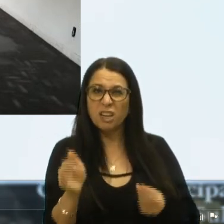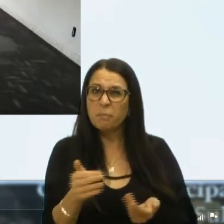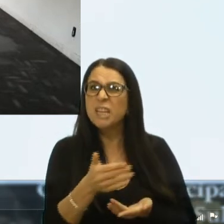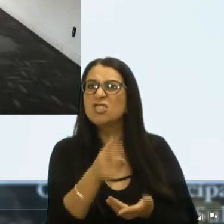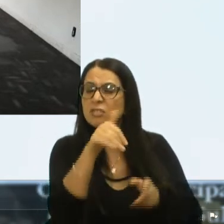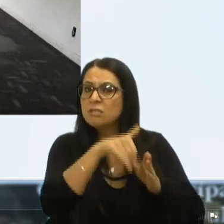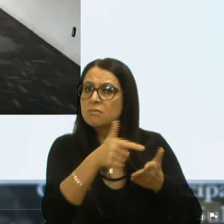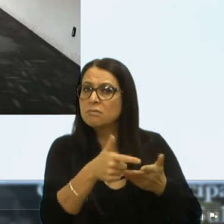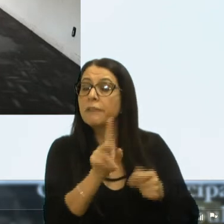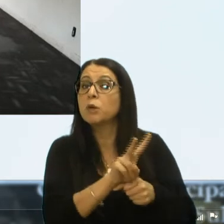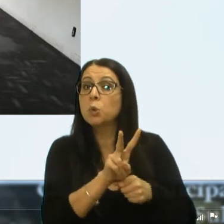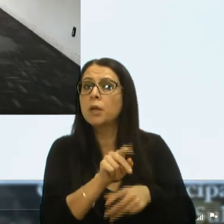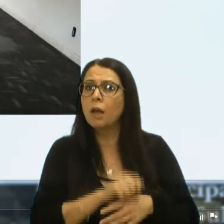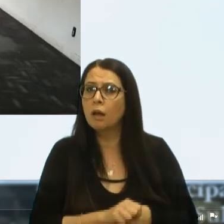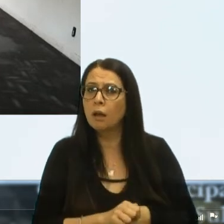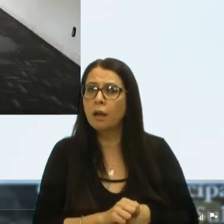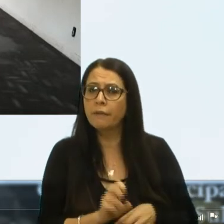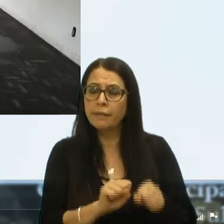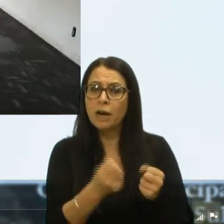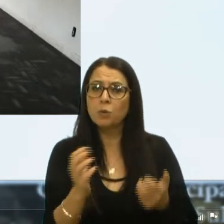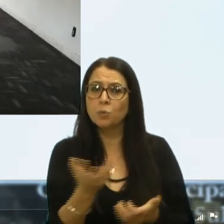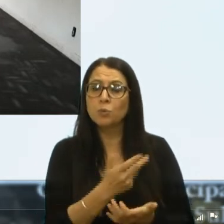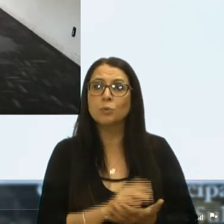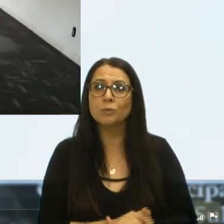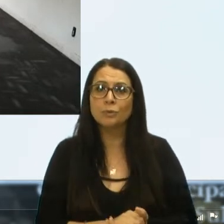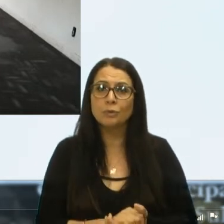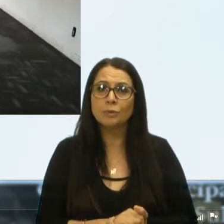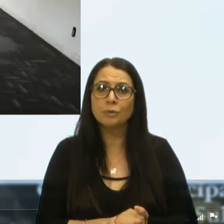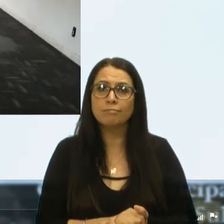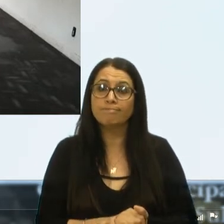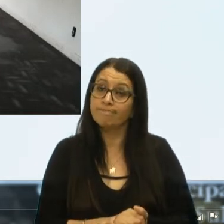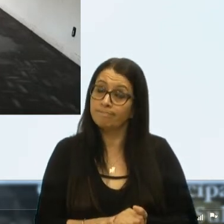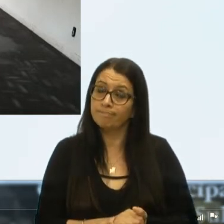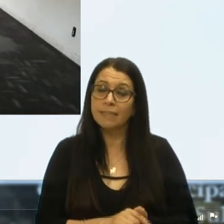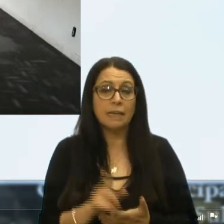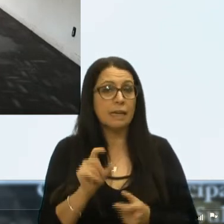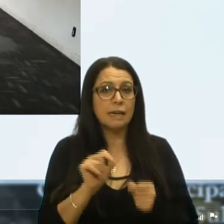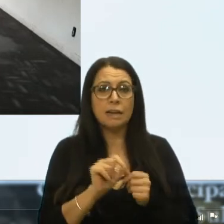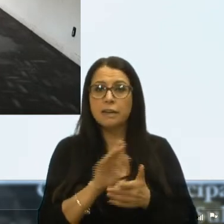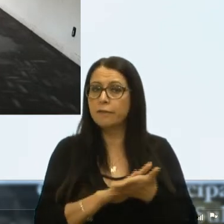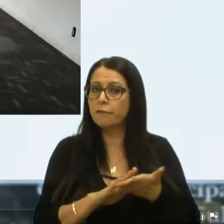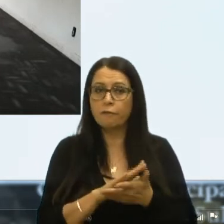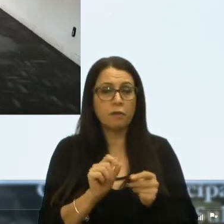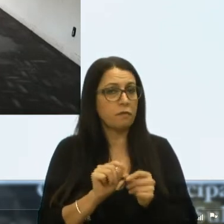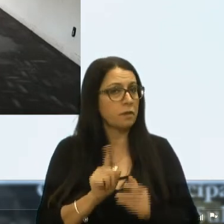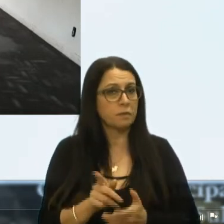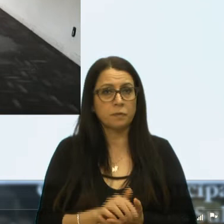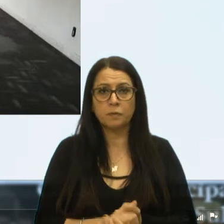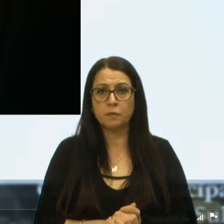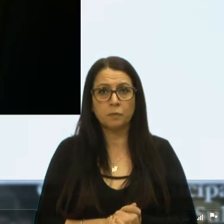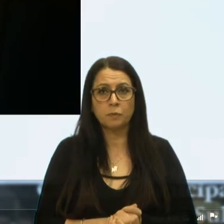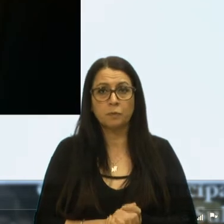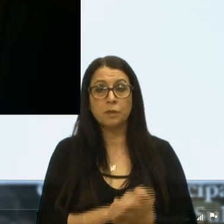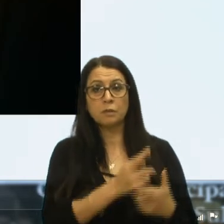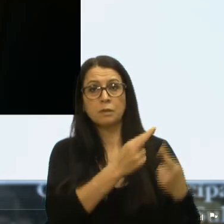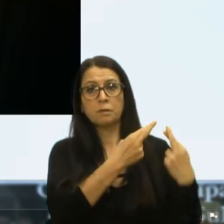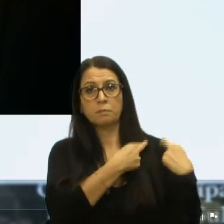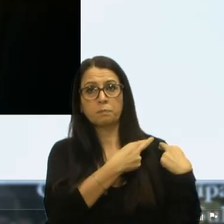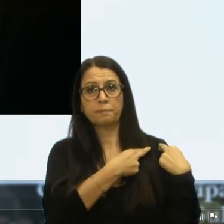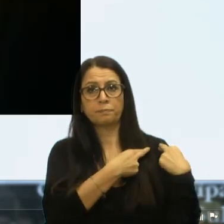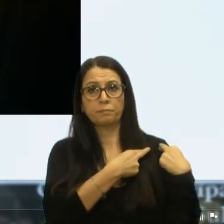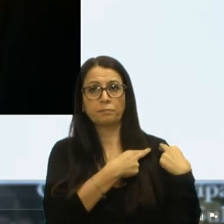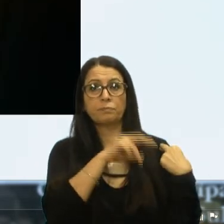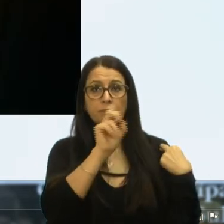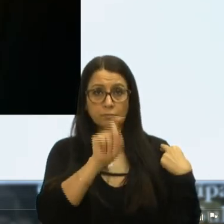cuidar disso agora? Está lá apodrecendo. Mas nada foi feito. A responsabilidade, sim,